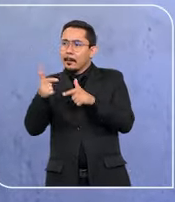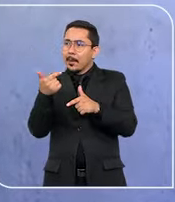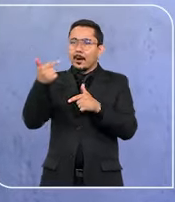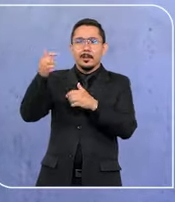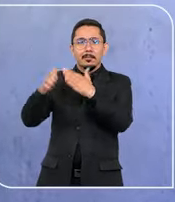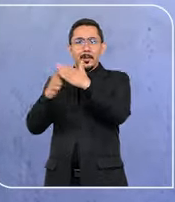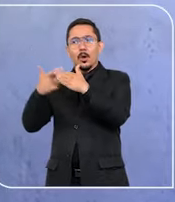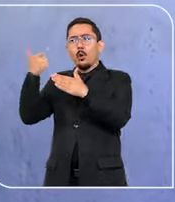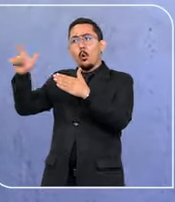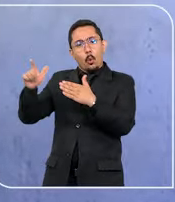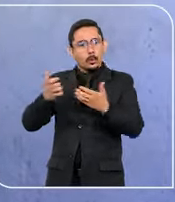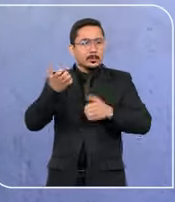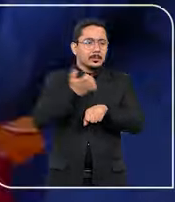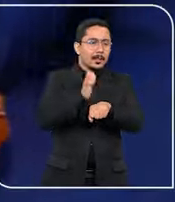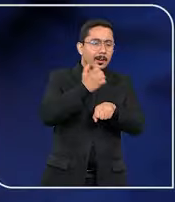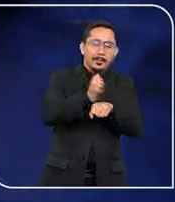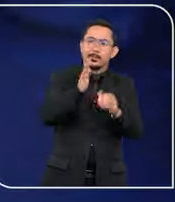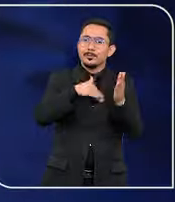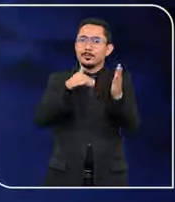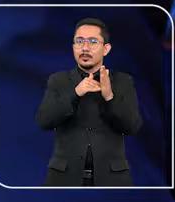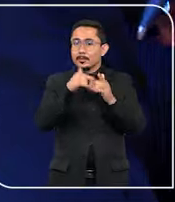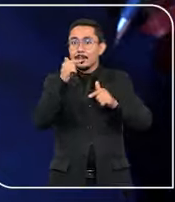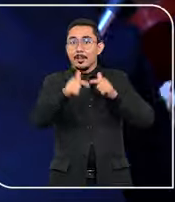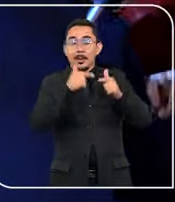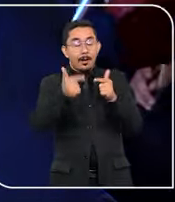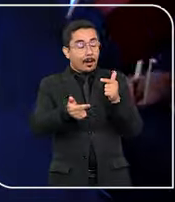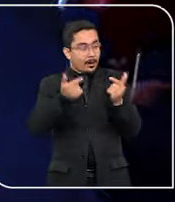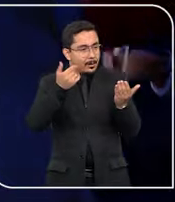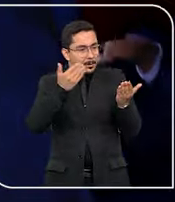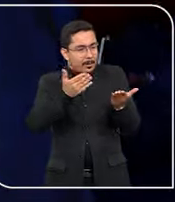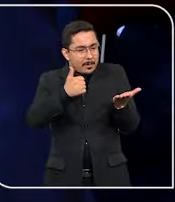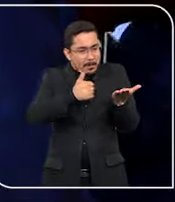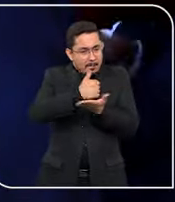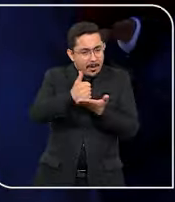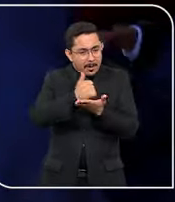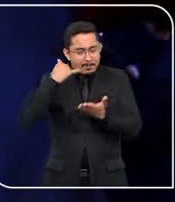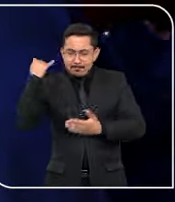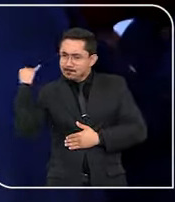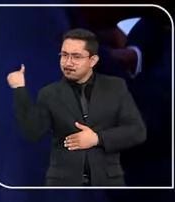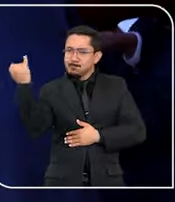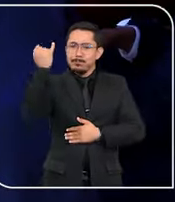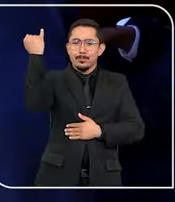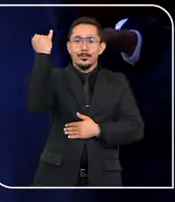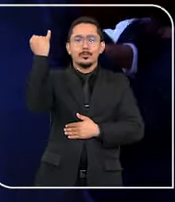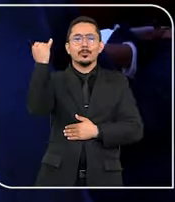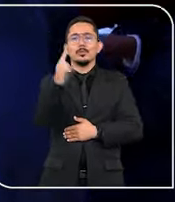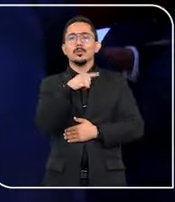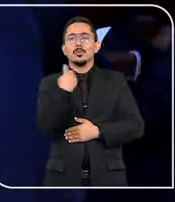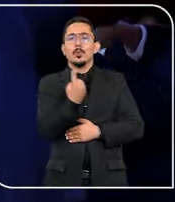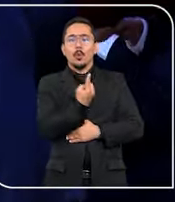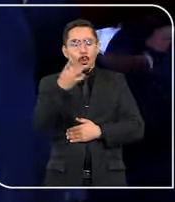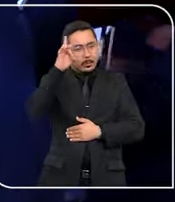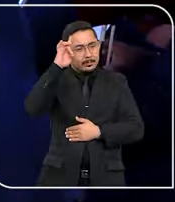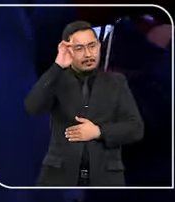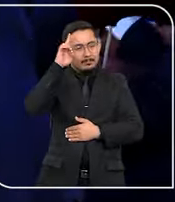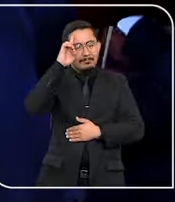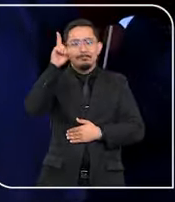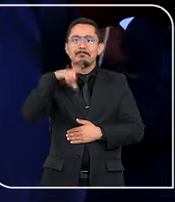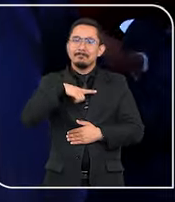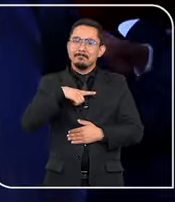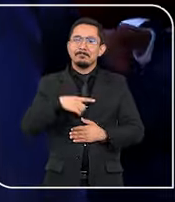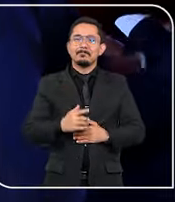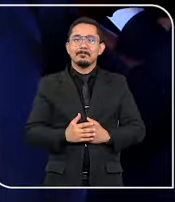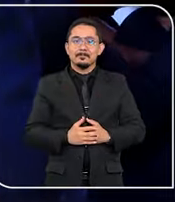estagiários, cada um de vocês desempenhando um papel fundamental no nosso dia a dia.